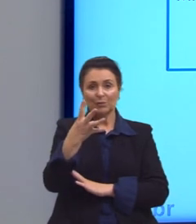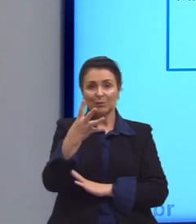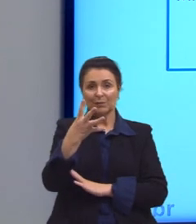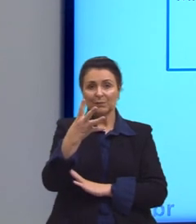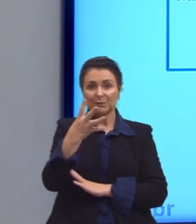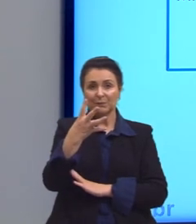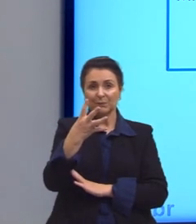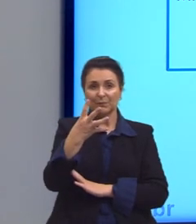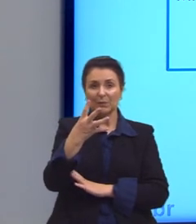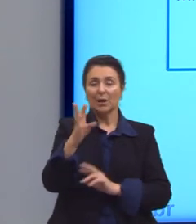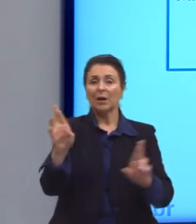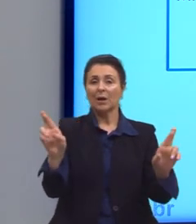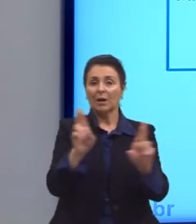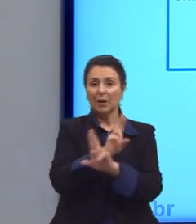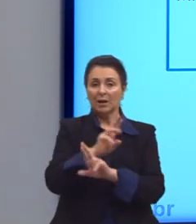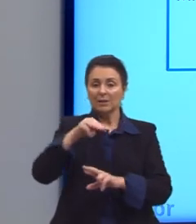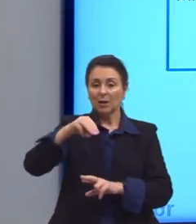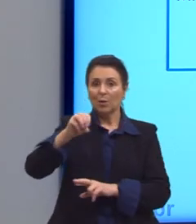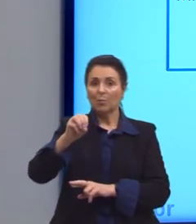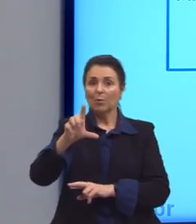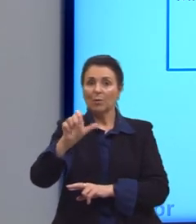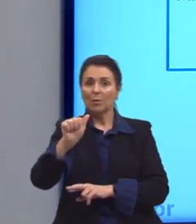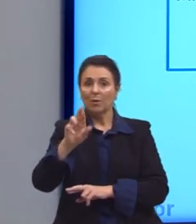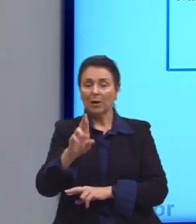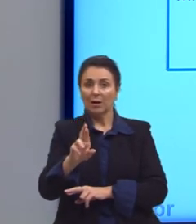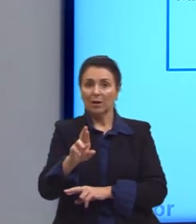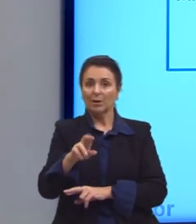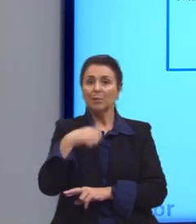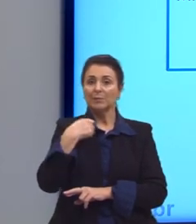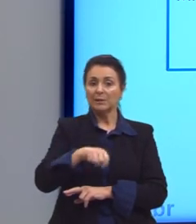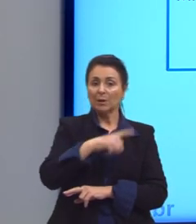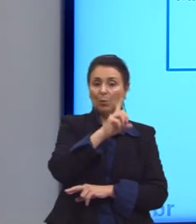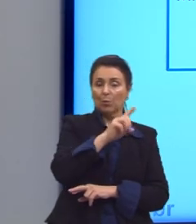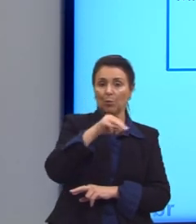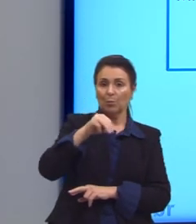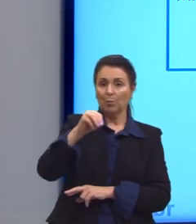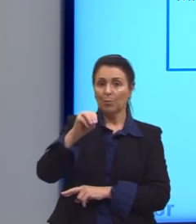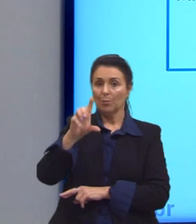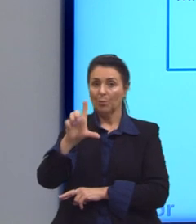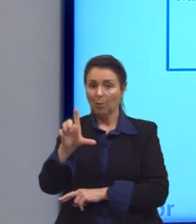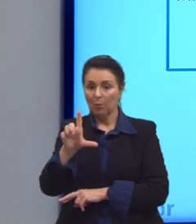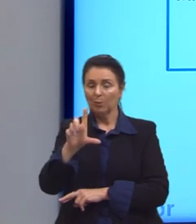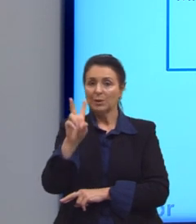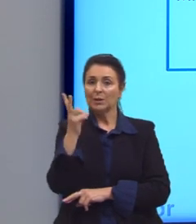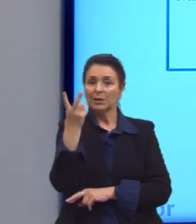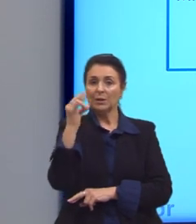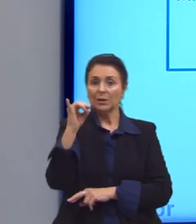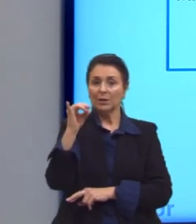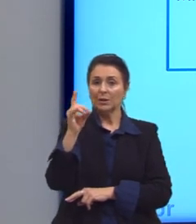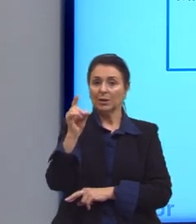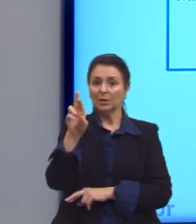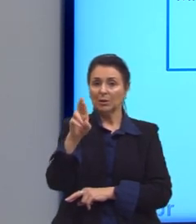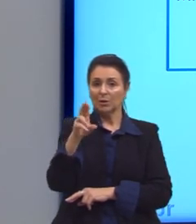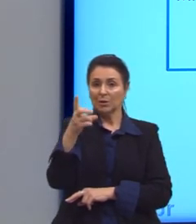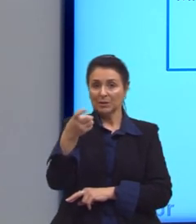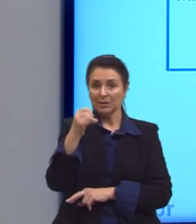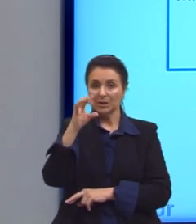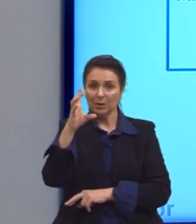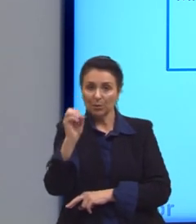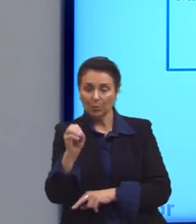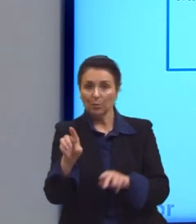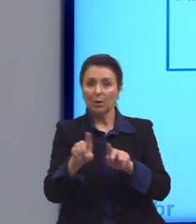relação molar para cada 2 mols, eu preciso de 1 mol de hidróxido, é a relação estequiométrica, então,